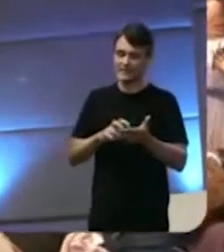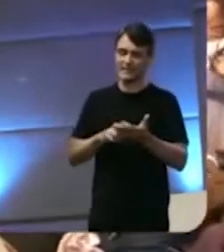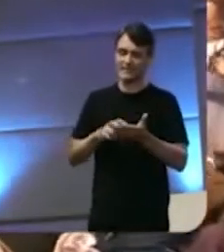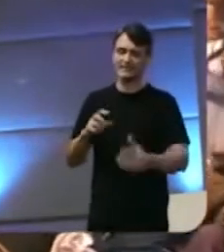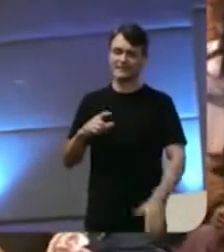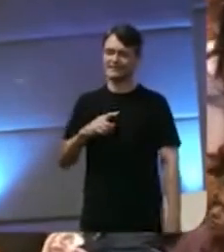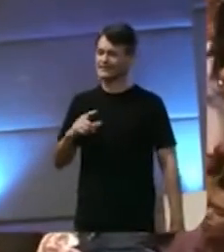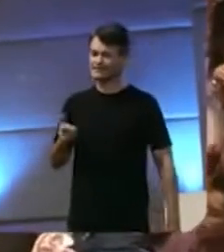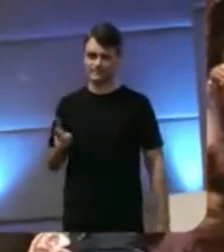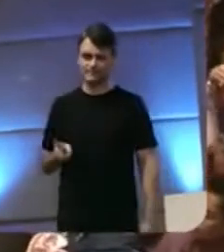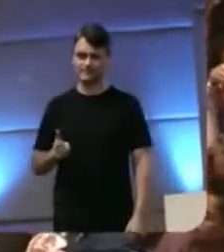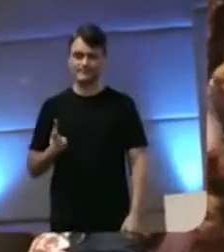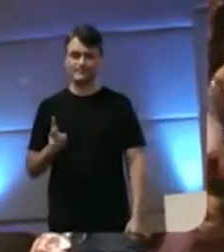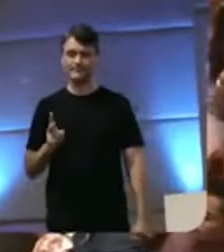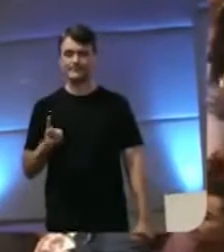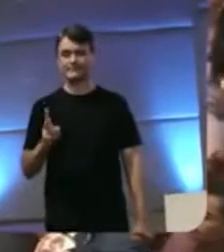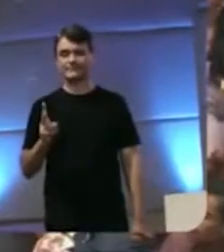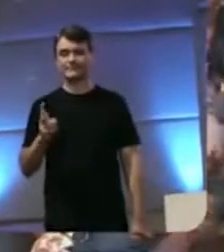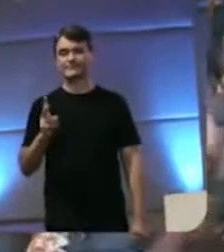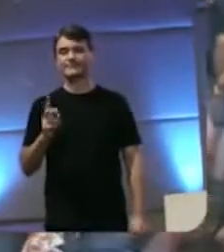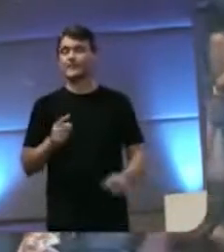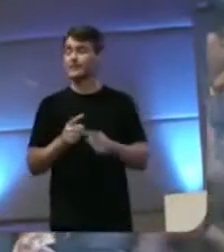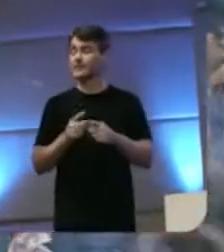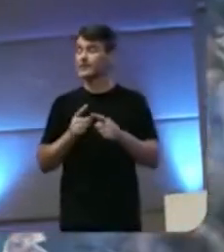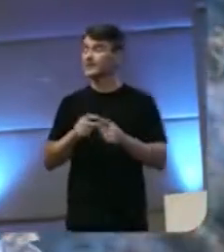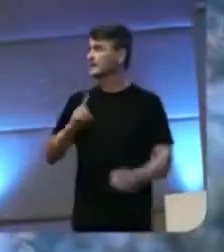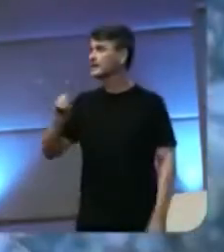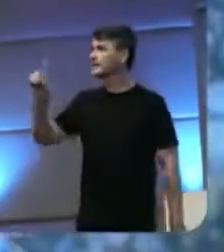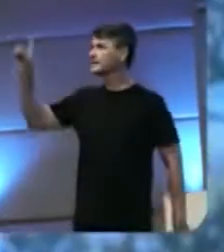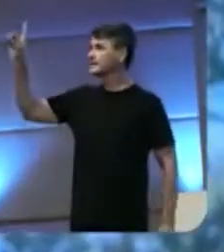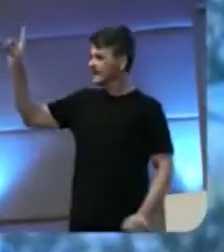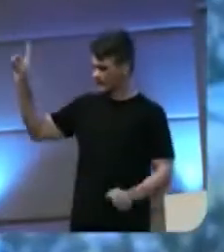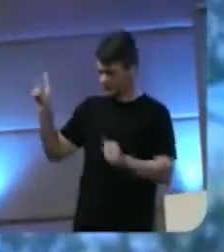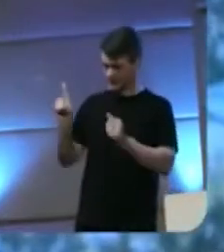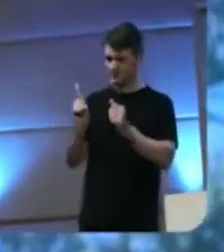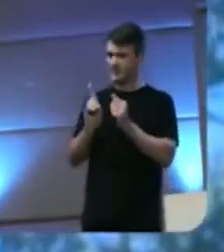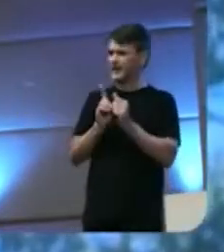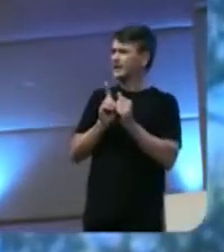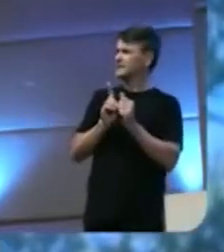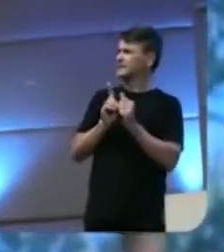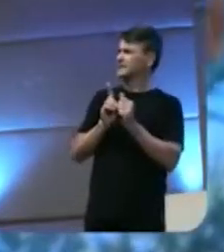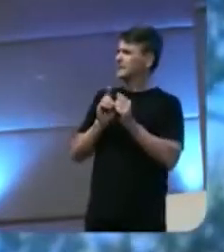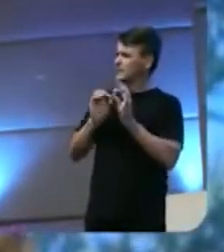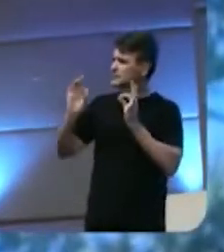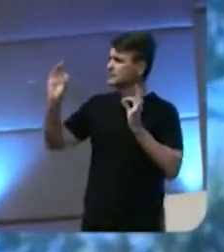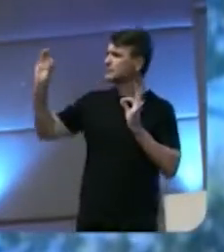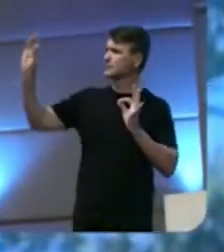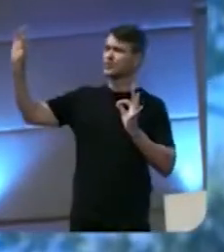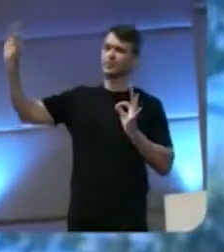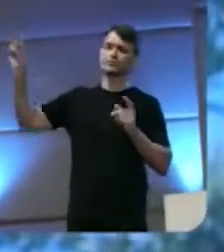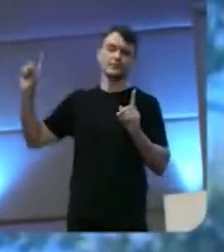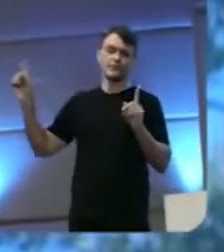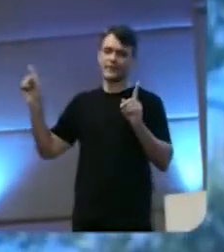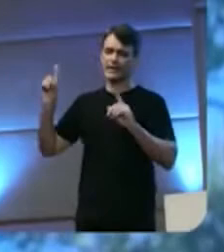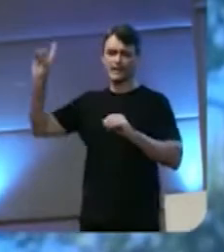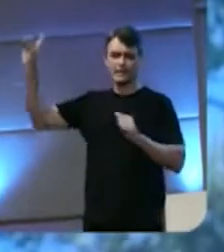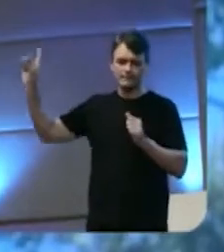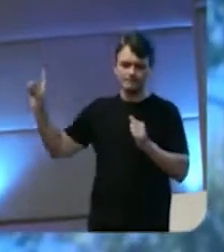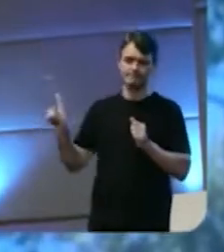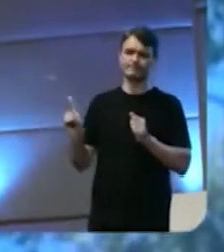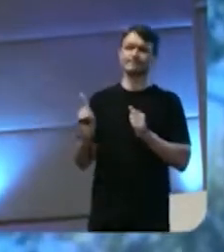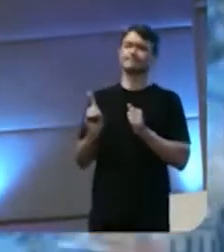Tu és Deus, és Deus de perto e não de